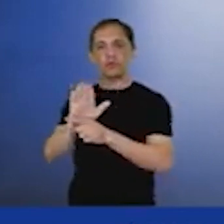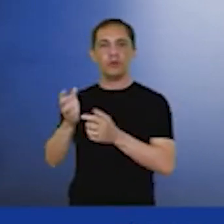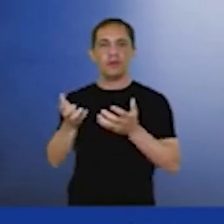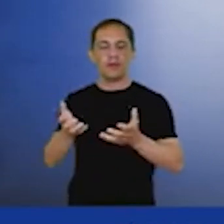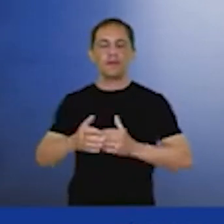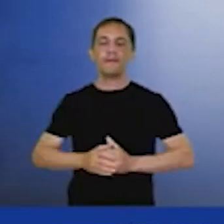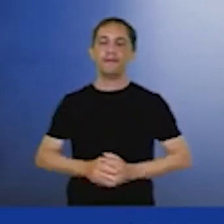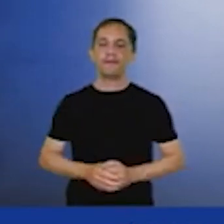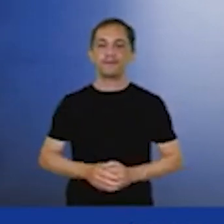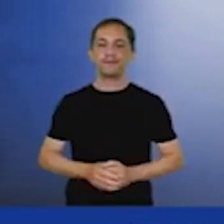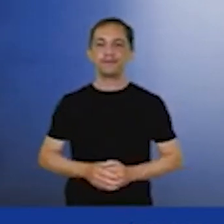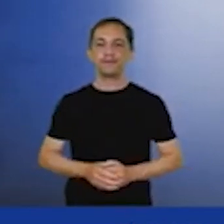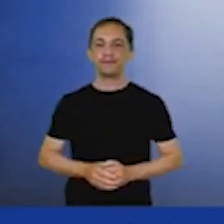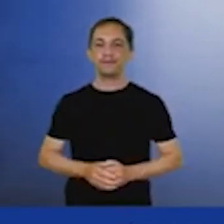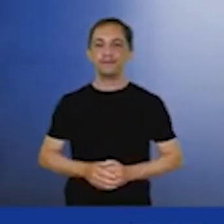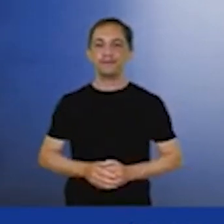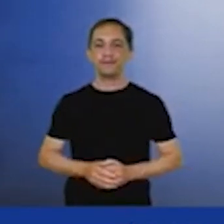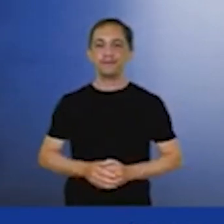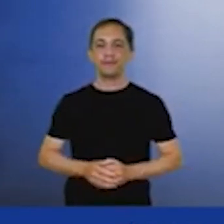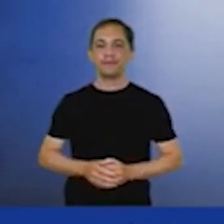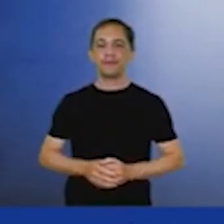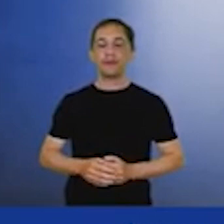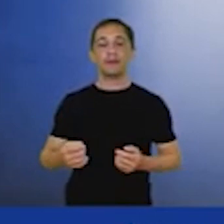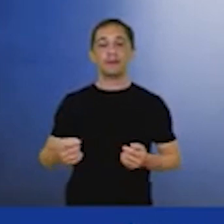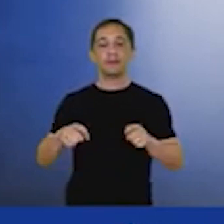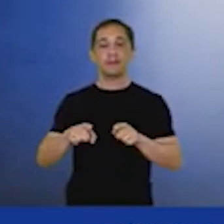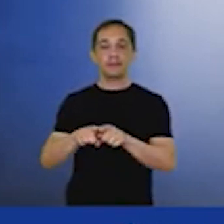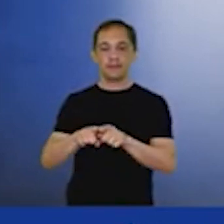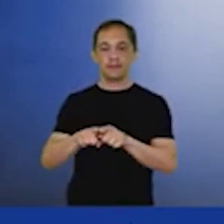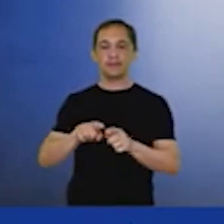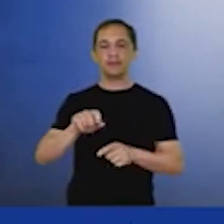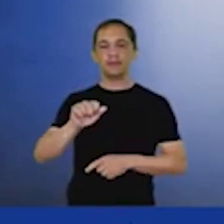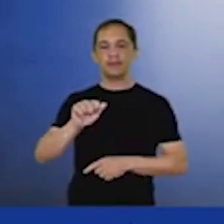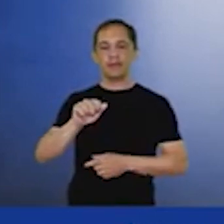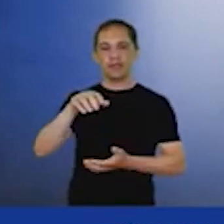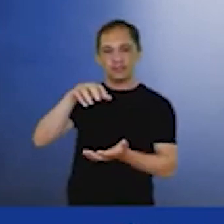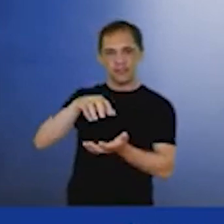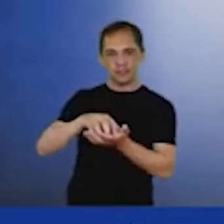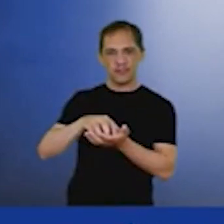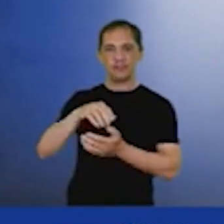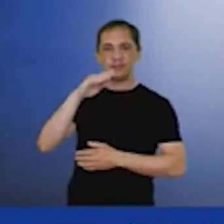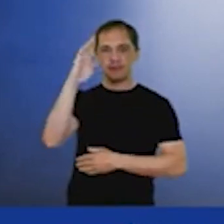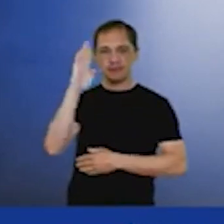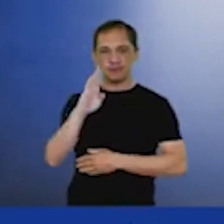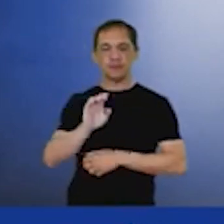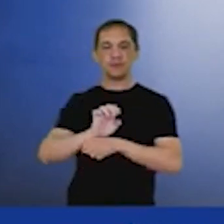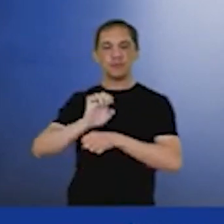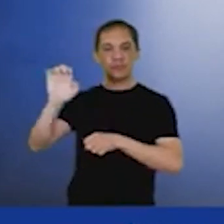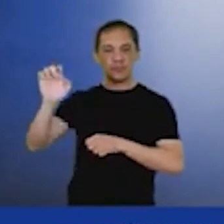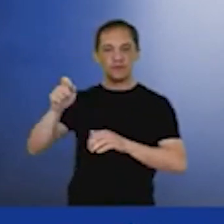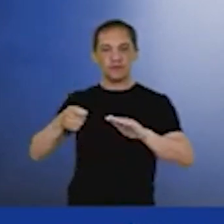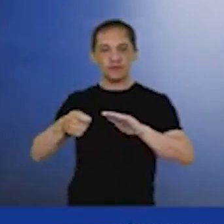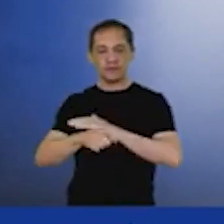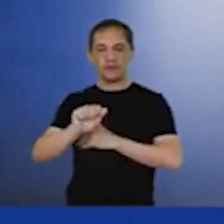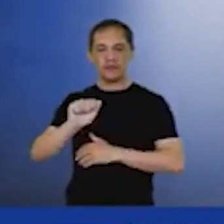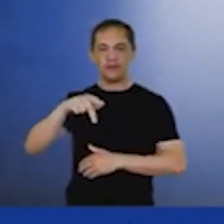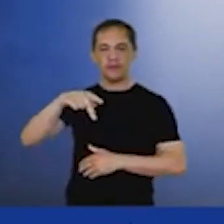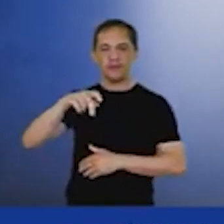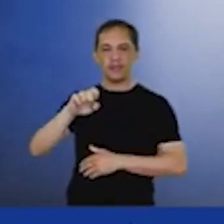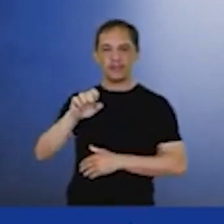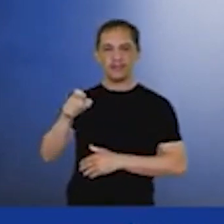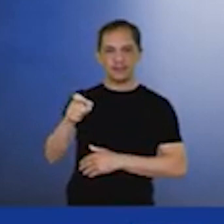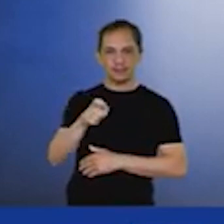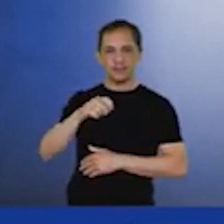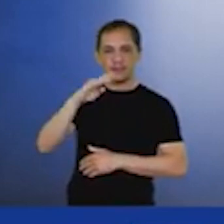entre... A Agência Brasileira de Promoção de Exportações e Investimentos, Apex Brasil, a